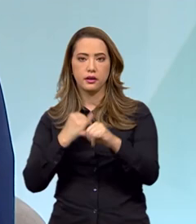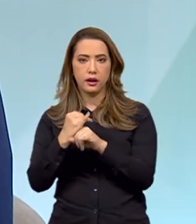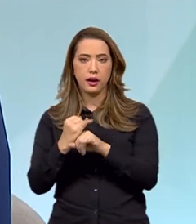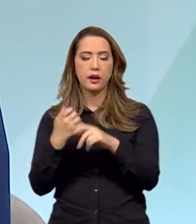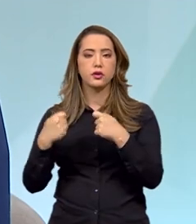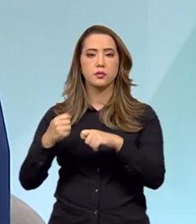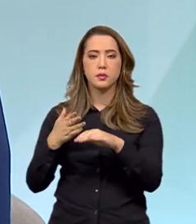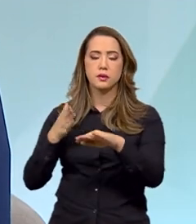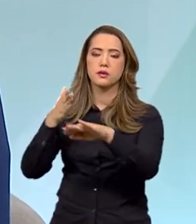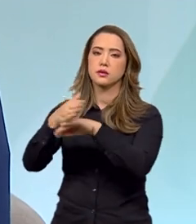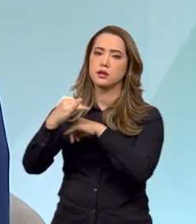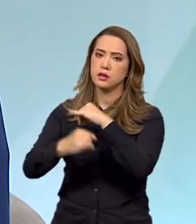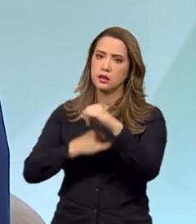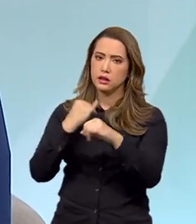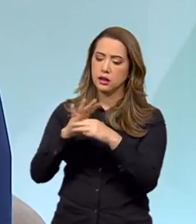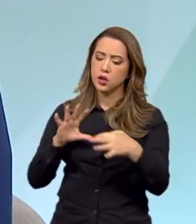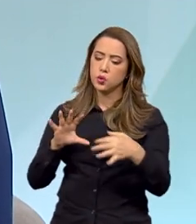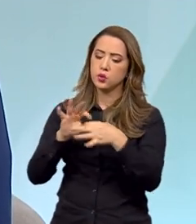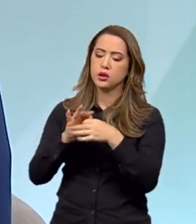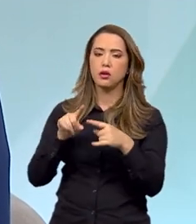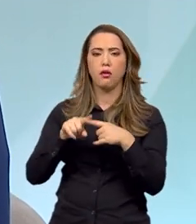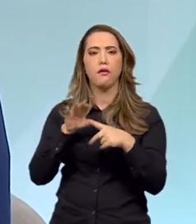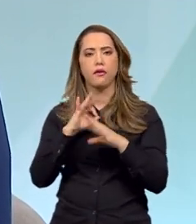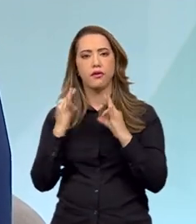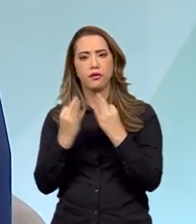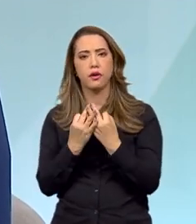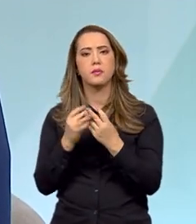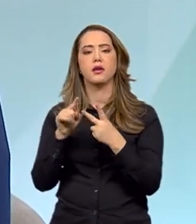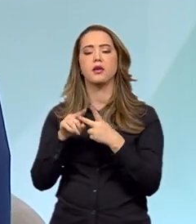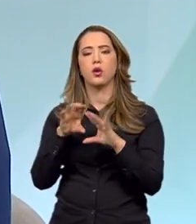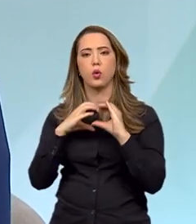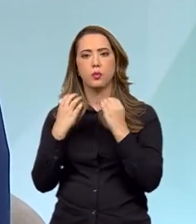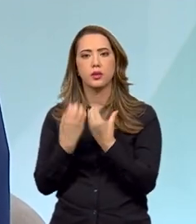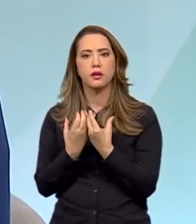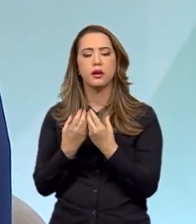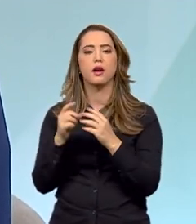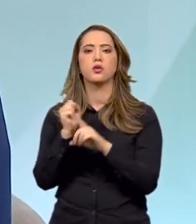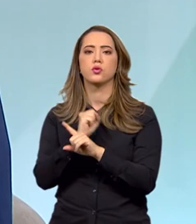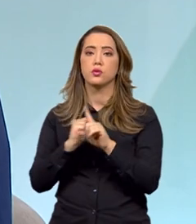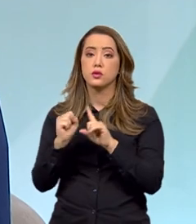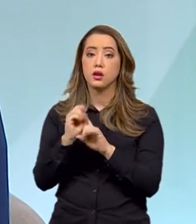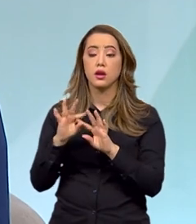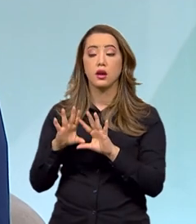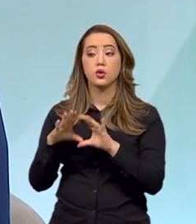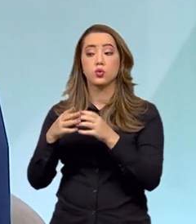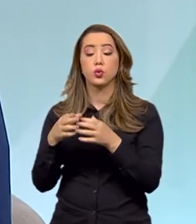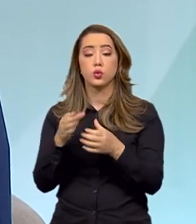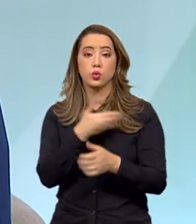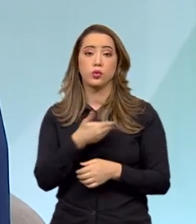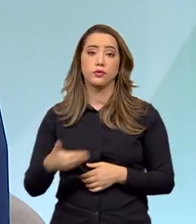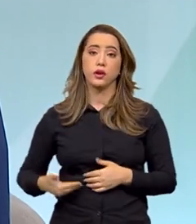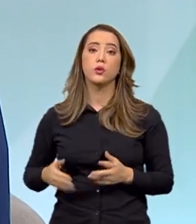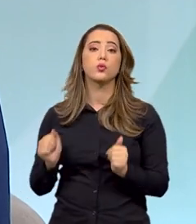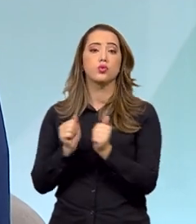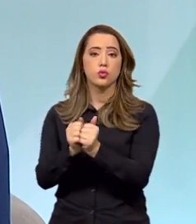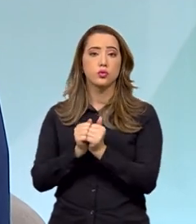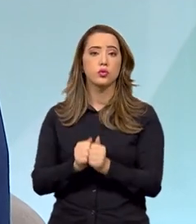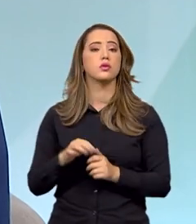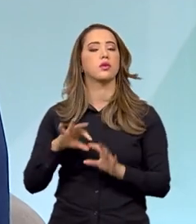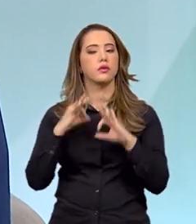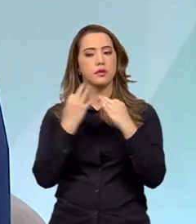da família, da comunidade, da sociedade e do poder público. E aí a família tem um papel muito importante de